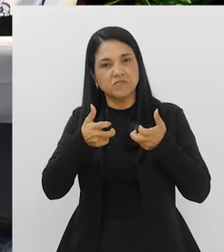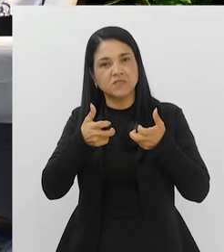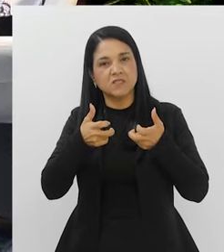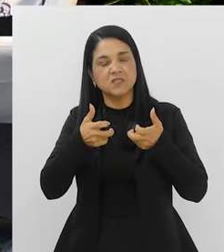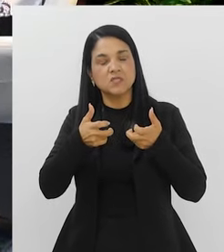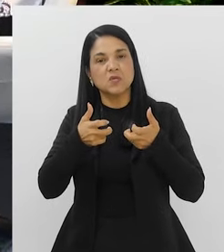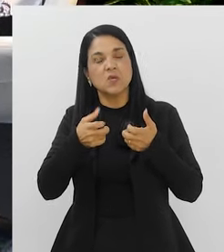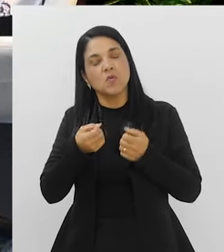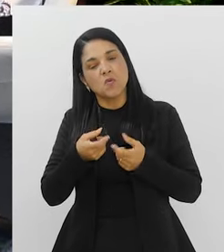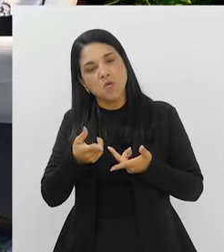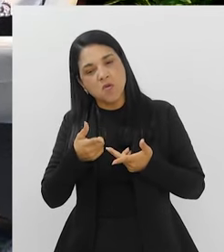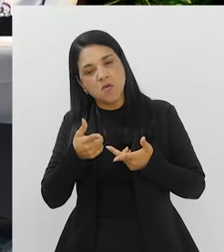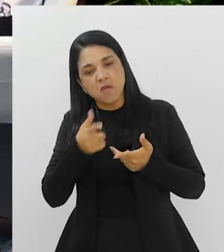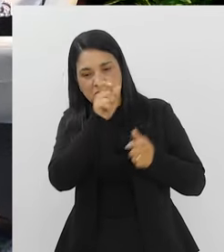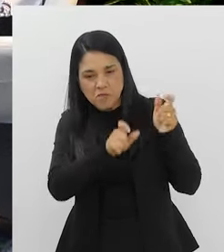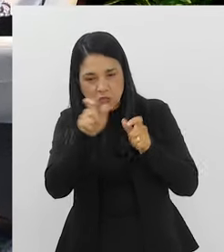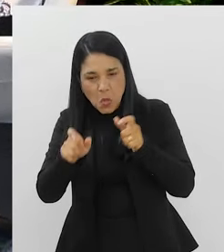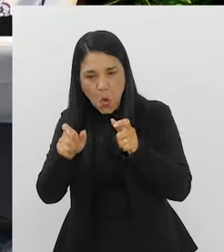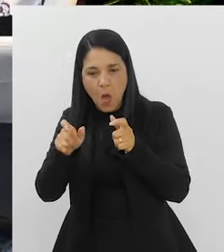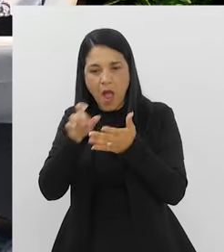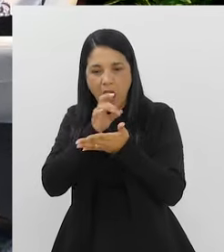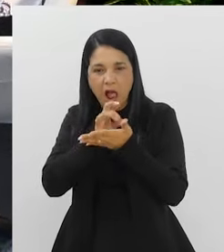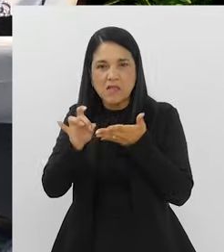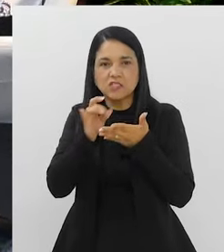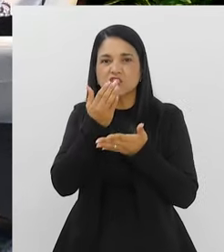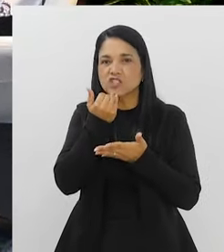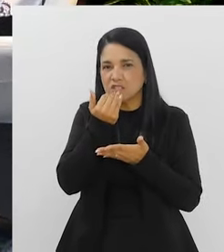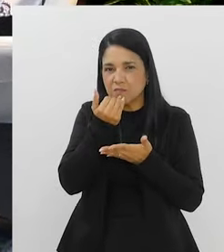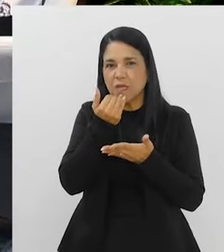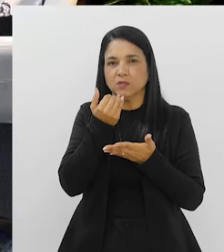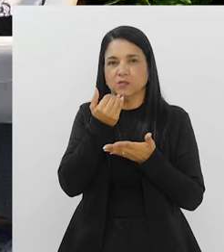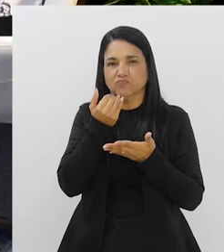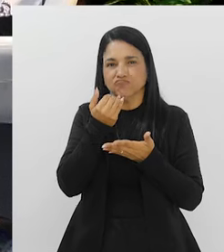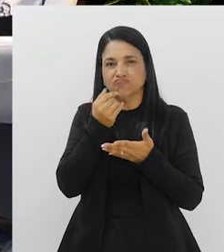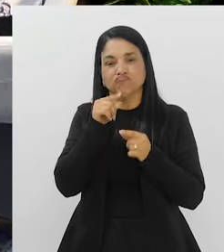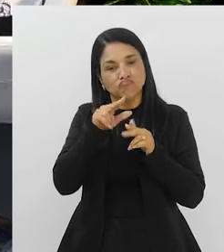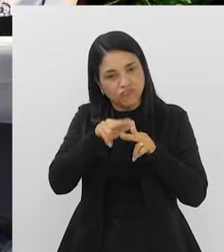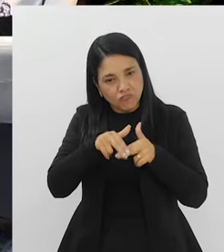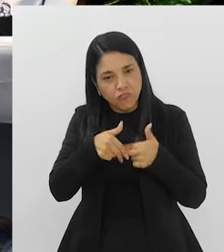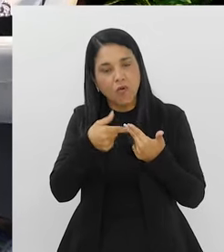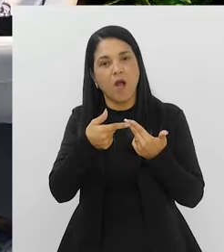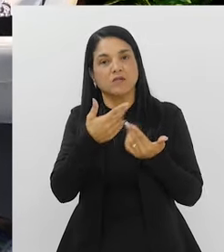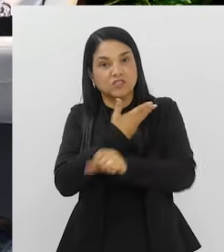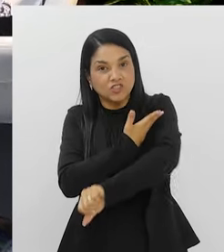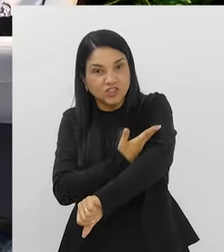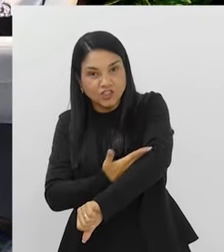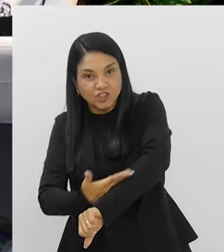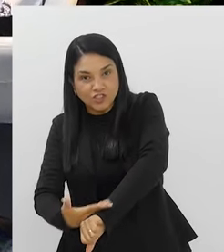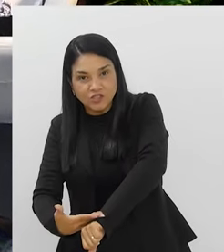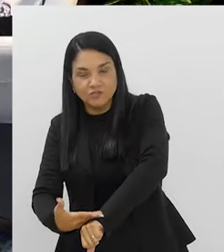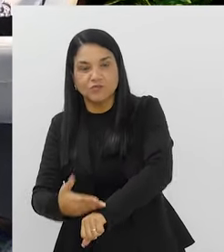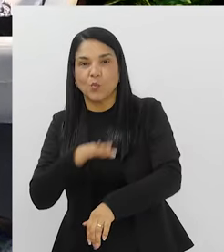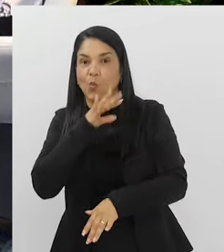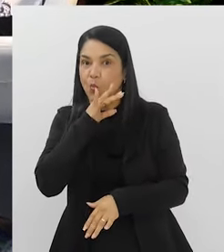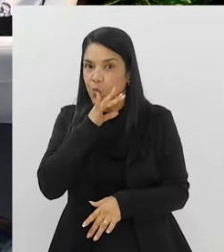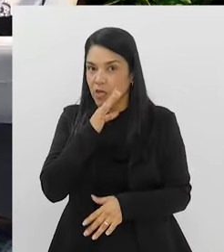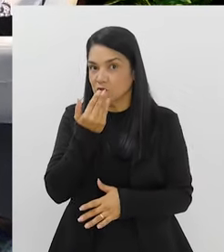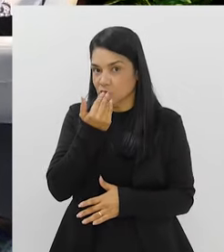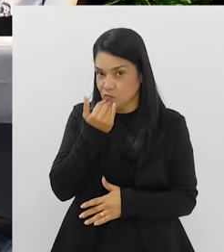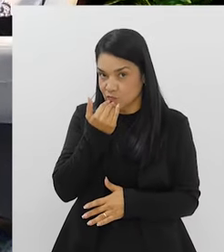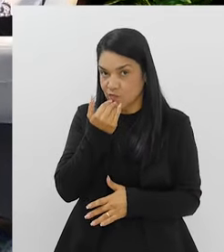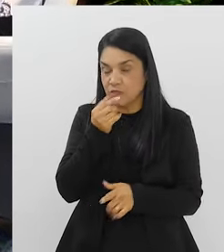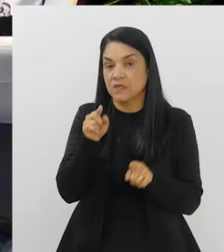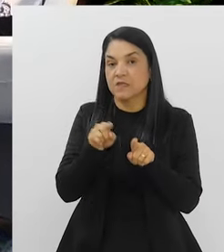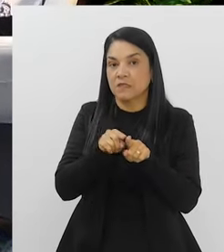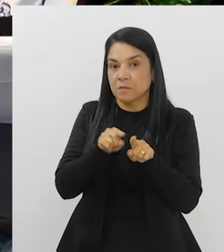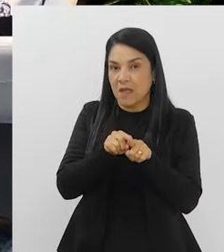têm intolerância ou alergias a certos alimentos. Com certeza. Isso é causado pelo hábito, pelo alimento hoje